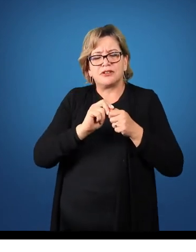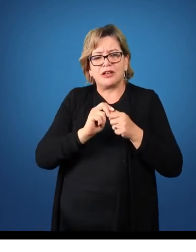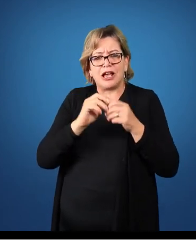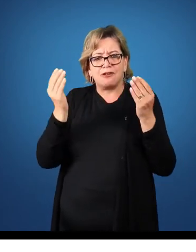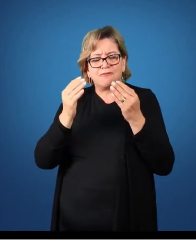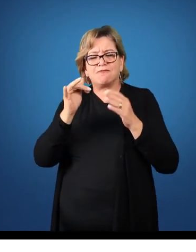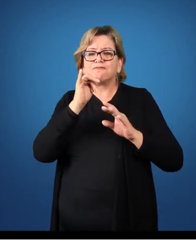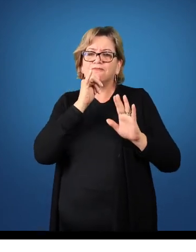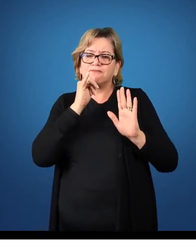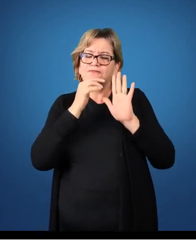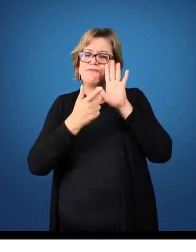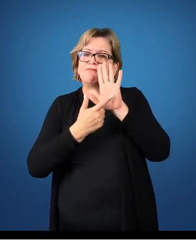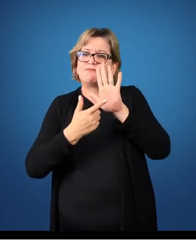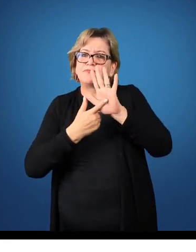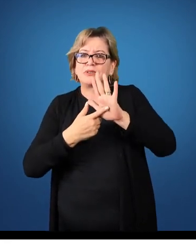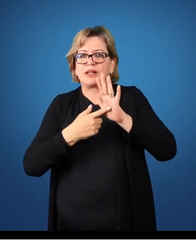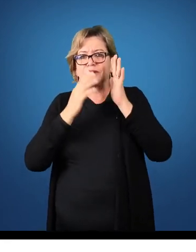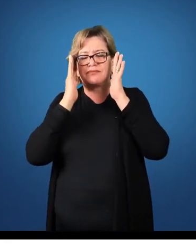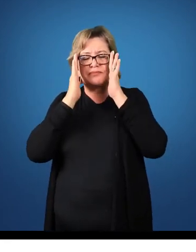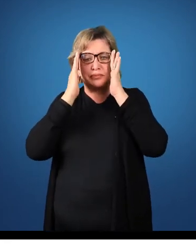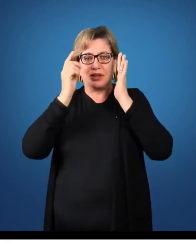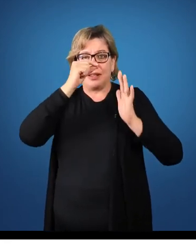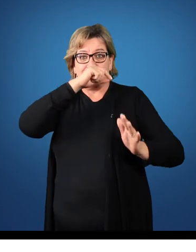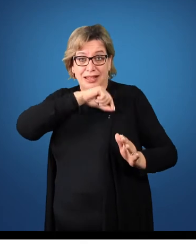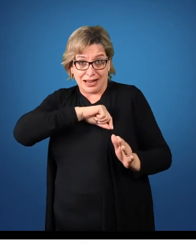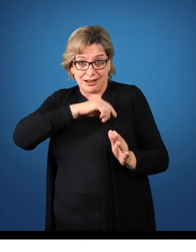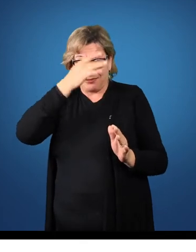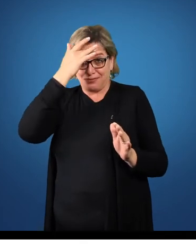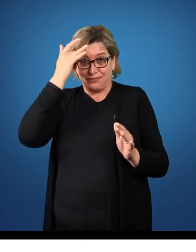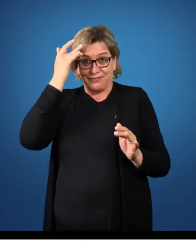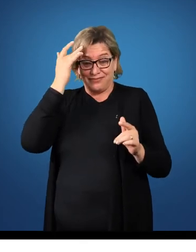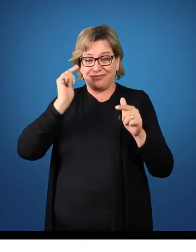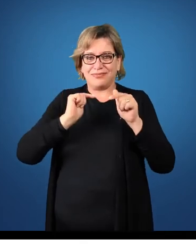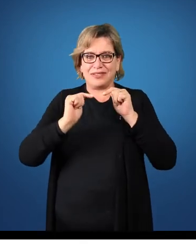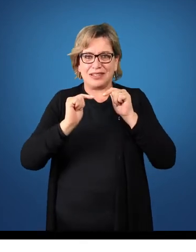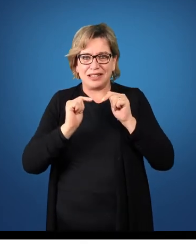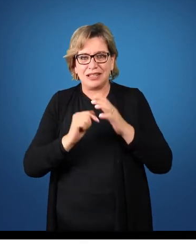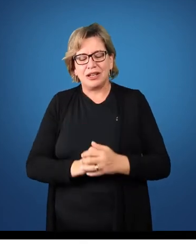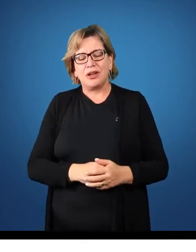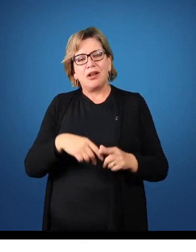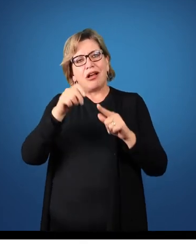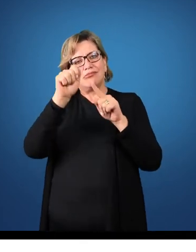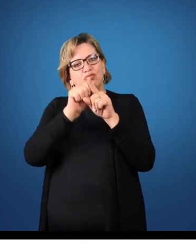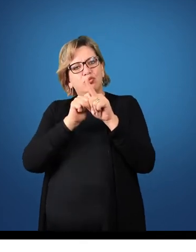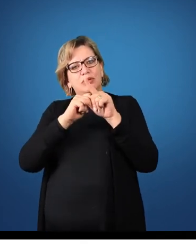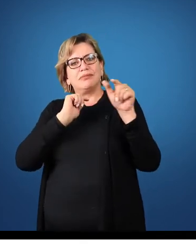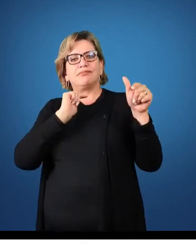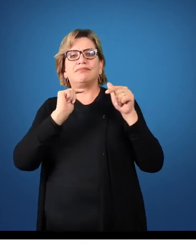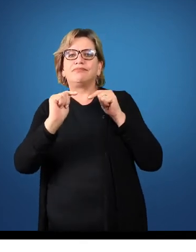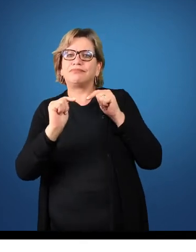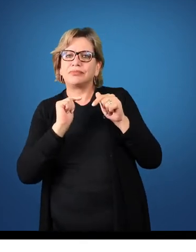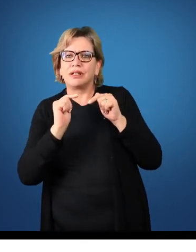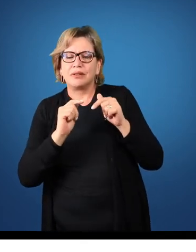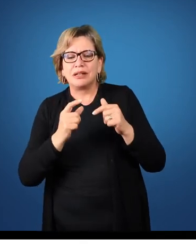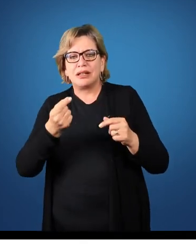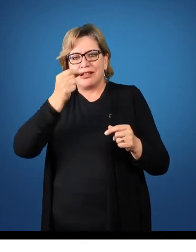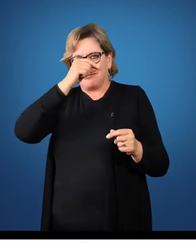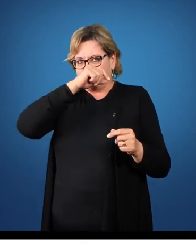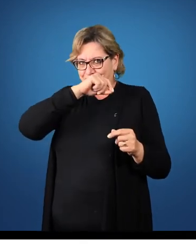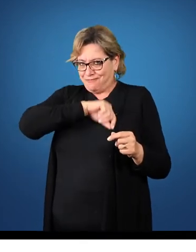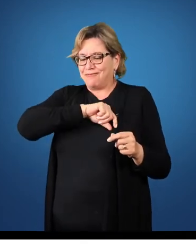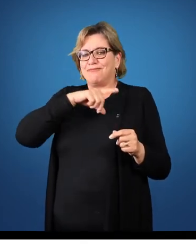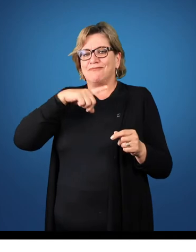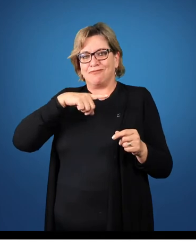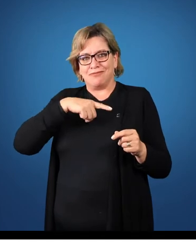exemplo do salário dos funcionários. Ele trabalha o mês inteiro para receber o seu